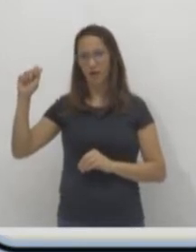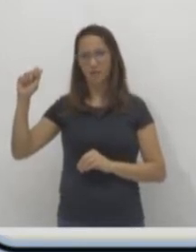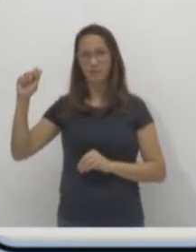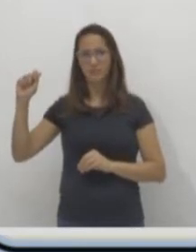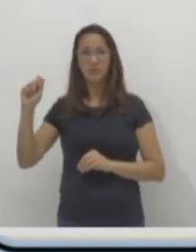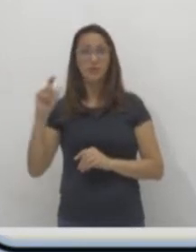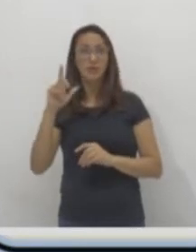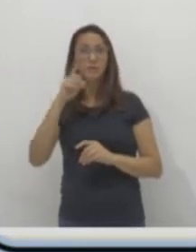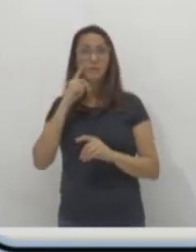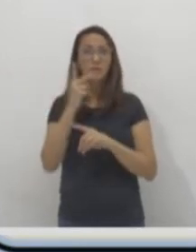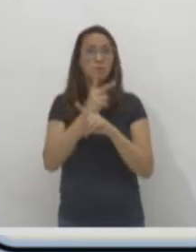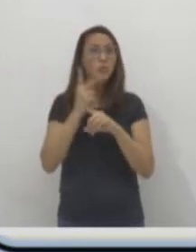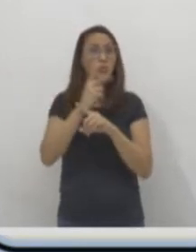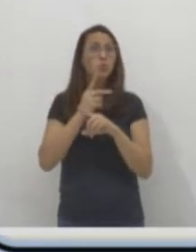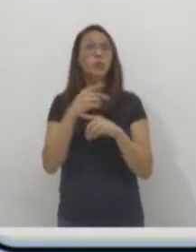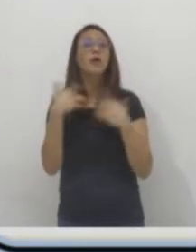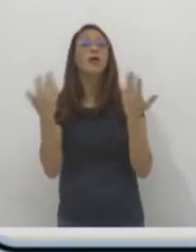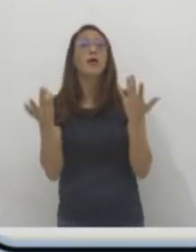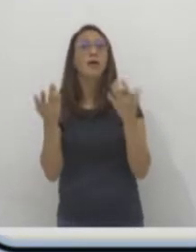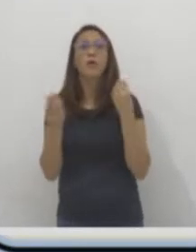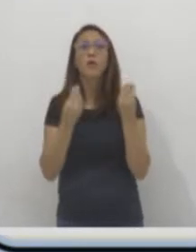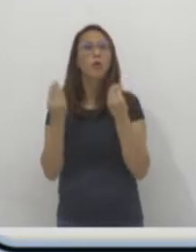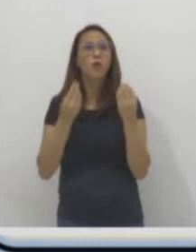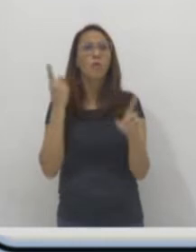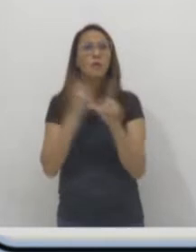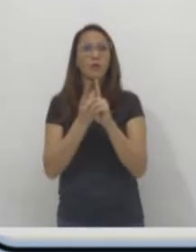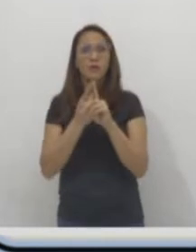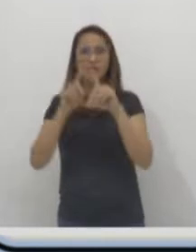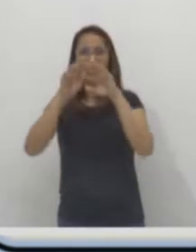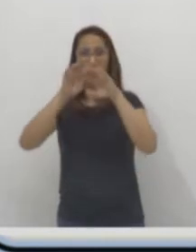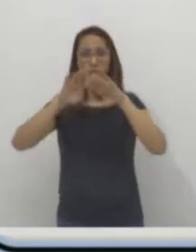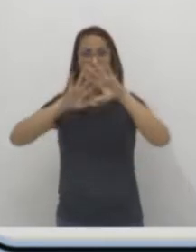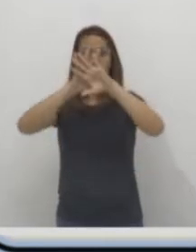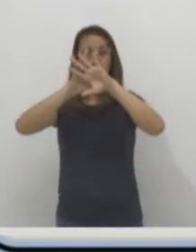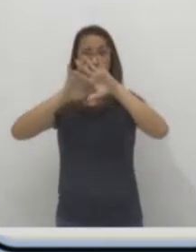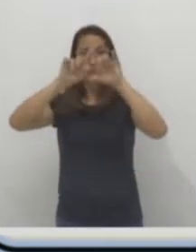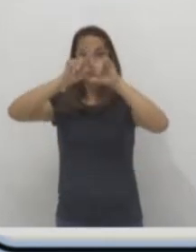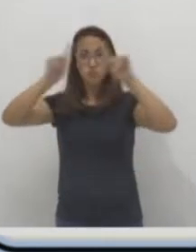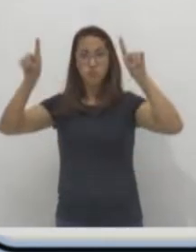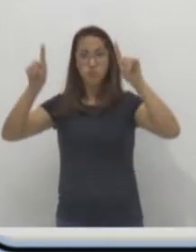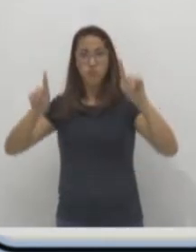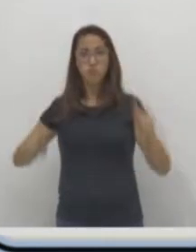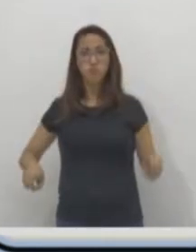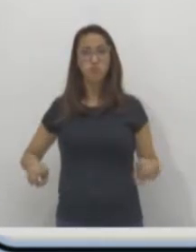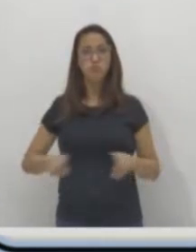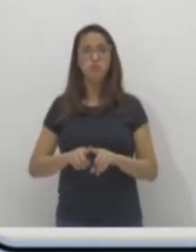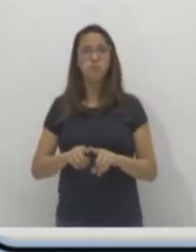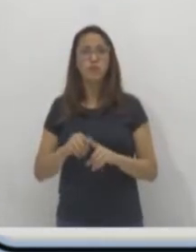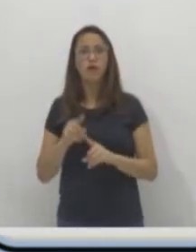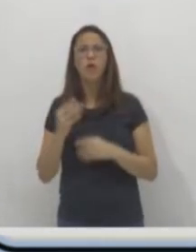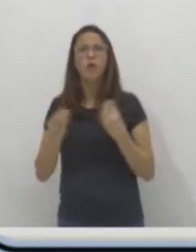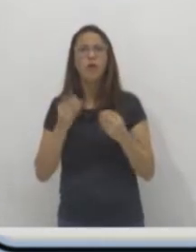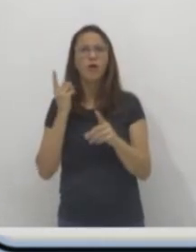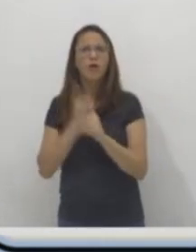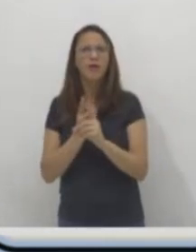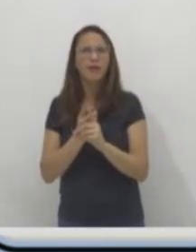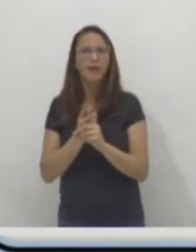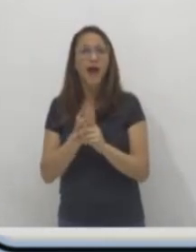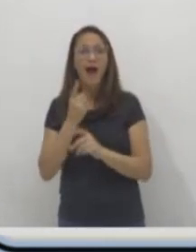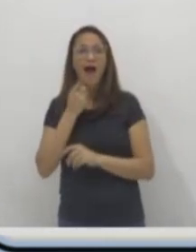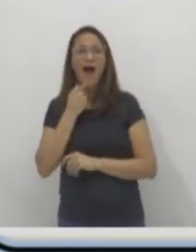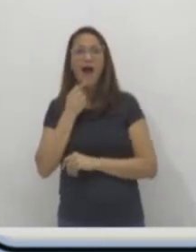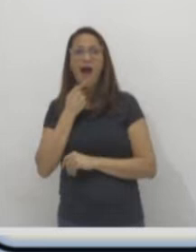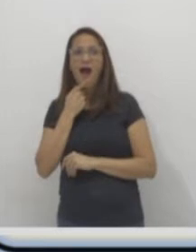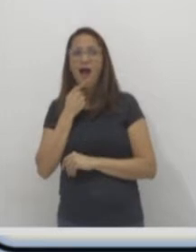Vê se vocês acham. Ah, eu sei o que vocês acharam. Olha só onde está a bola. Está na linha F, na